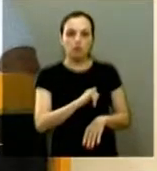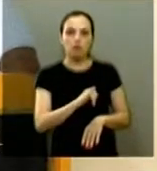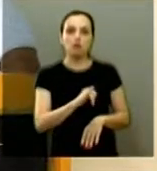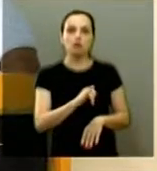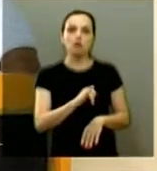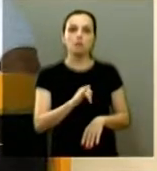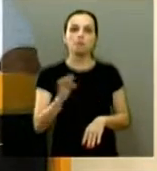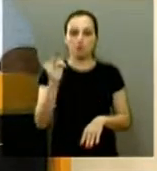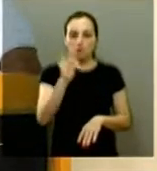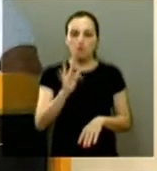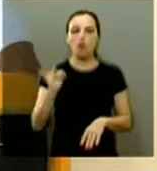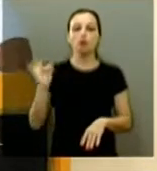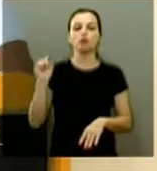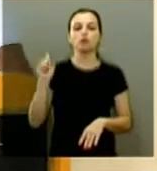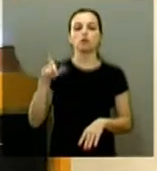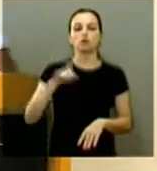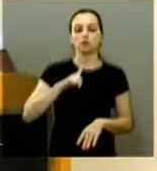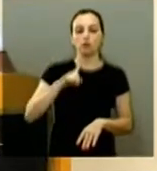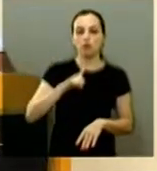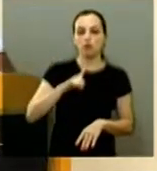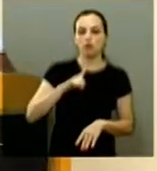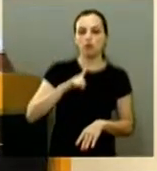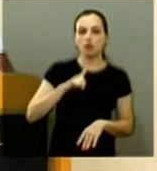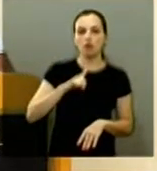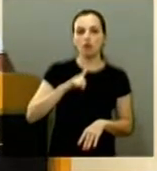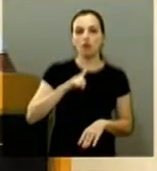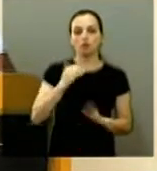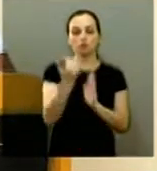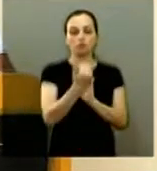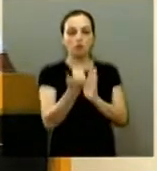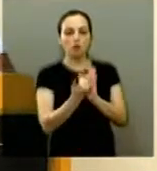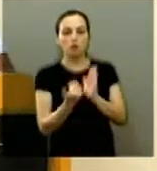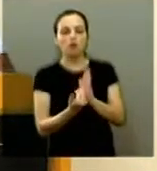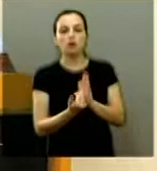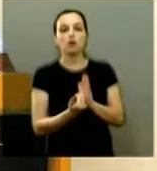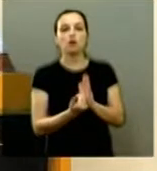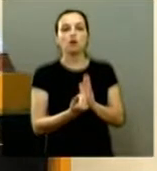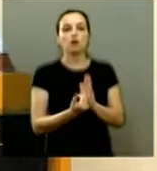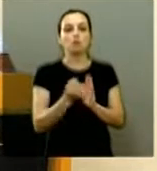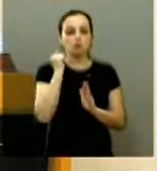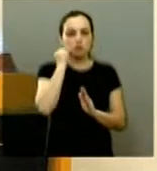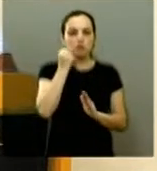aí ciências sem fronteiras eu acho que